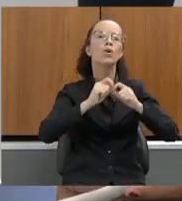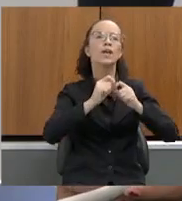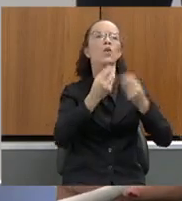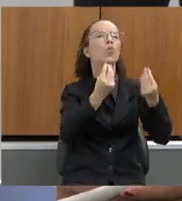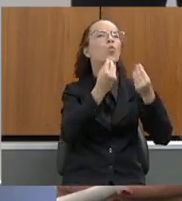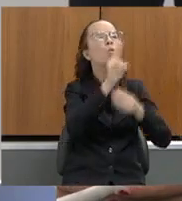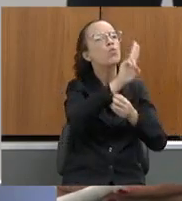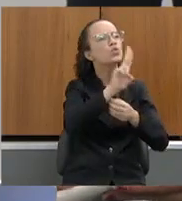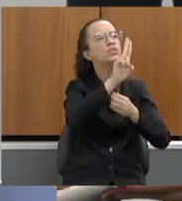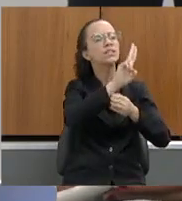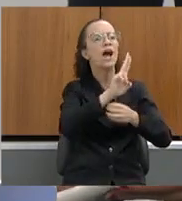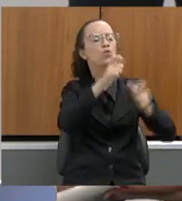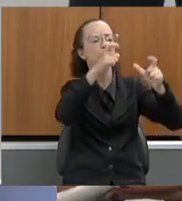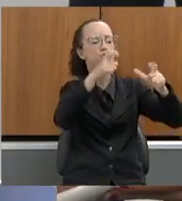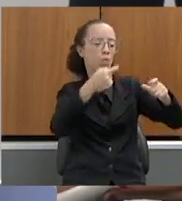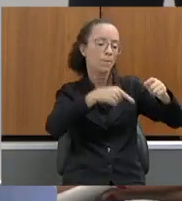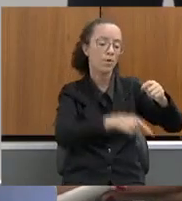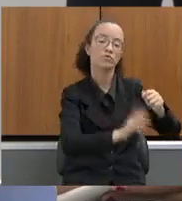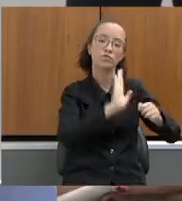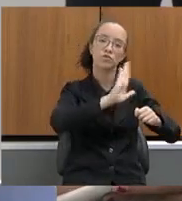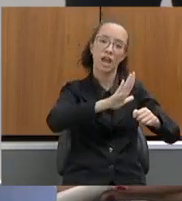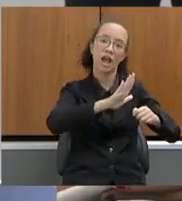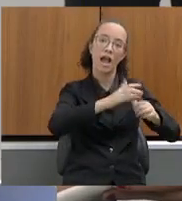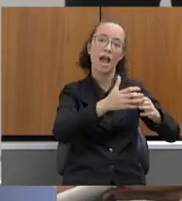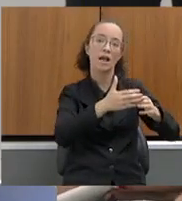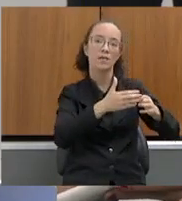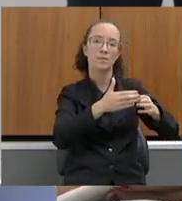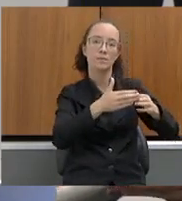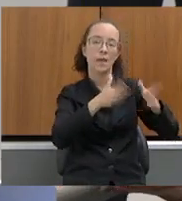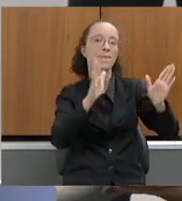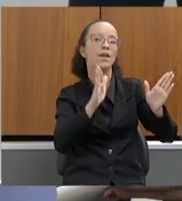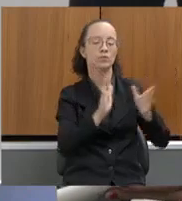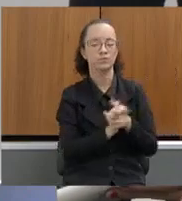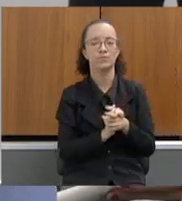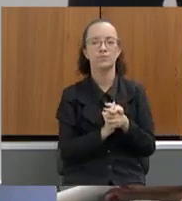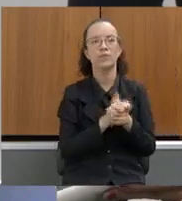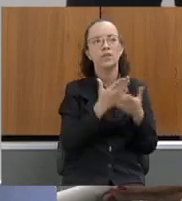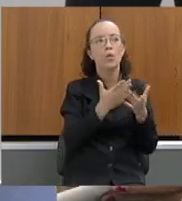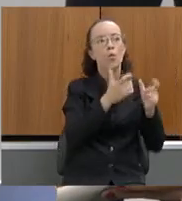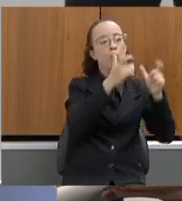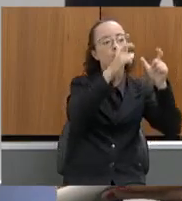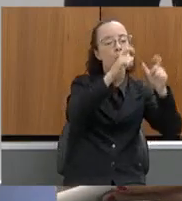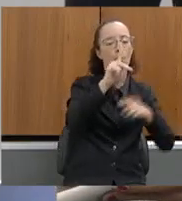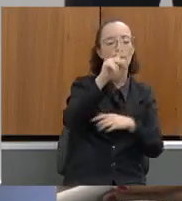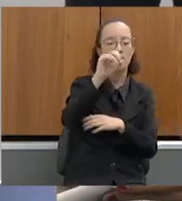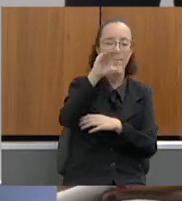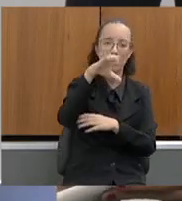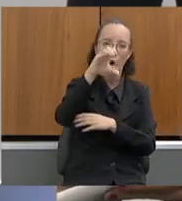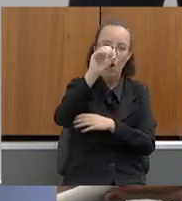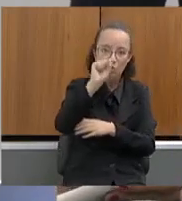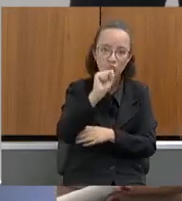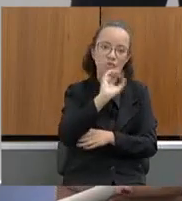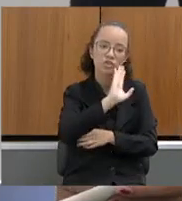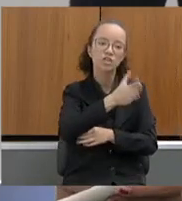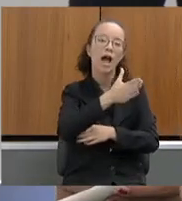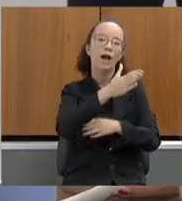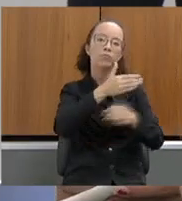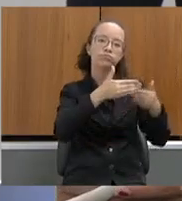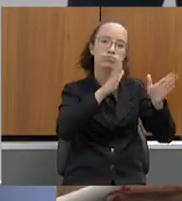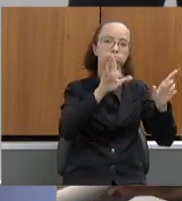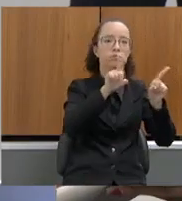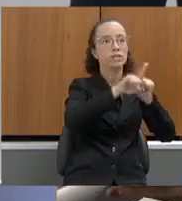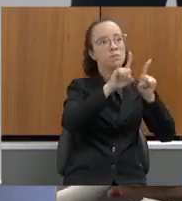desses poços já perfurados. Mesmo porque, deputada, poços perfurados e não utilizados, eles também são um risco à qualidade dos nossos